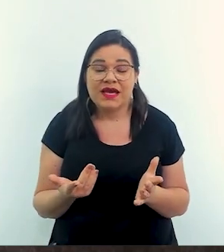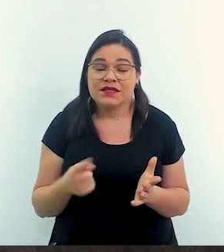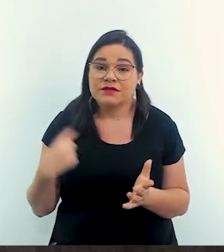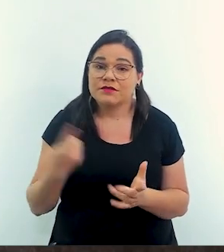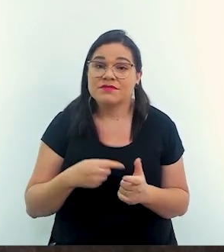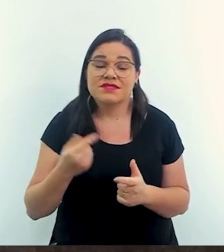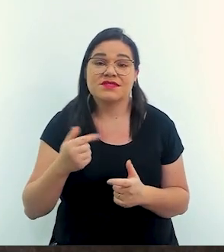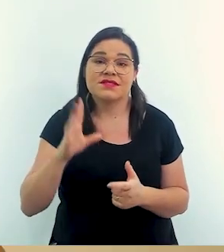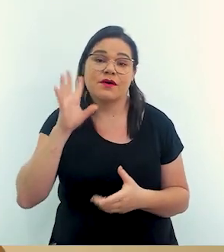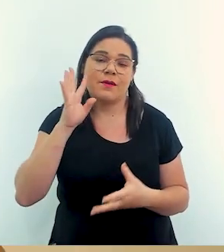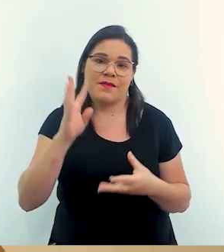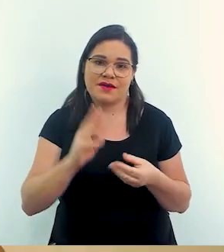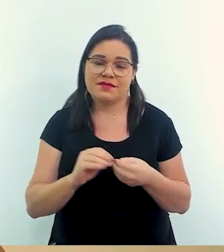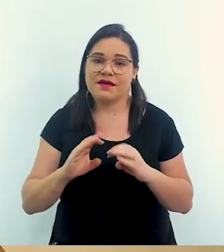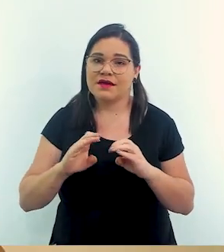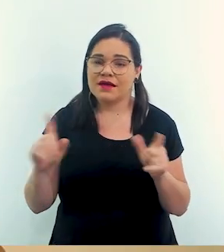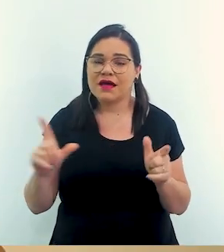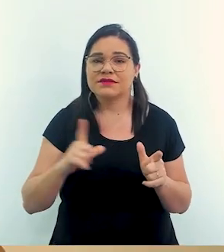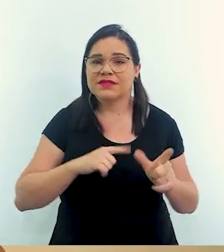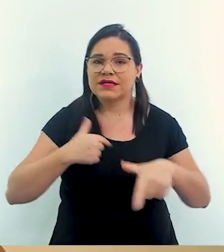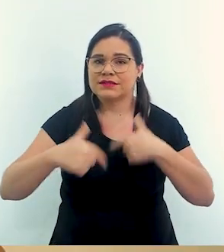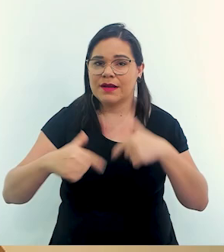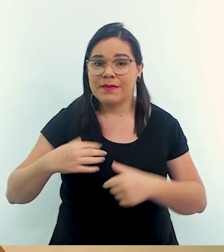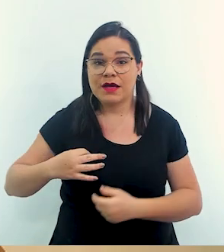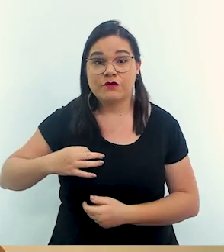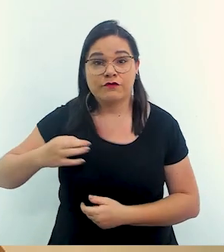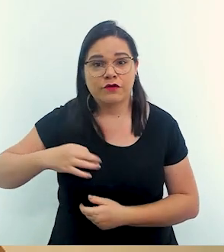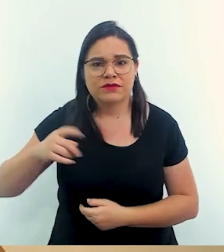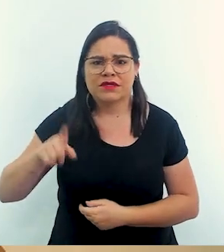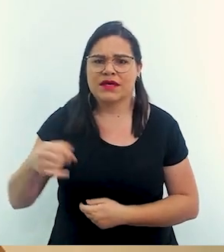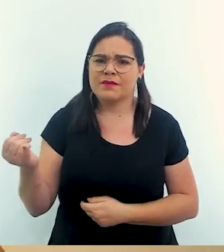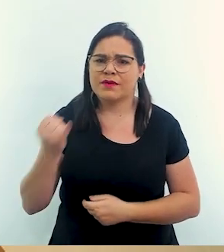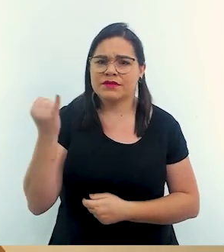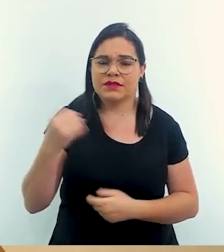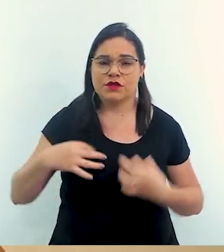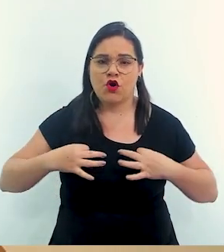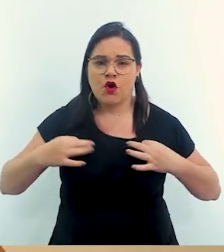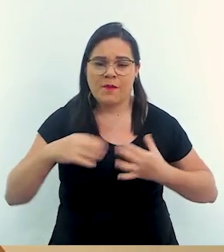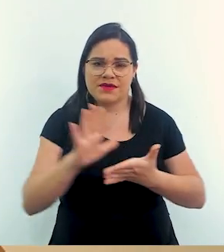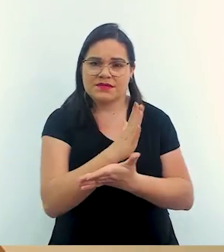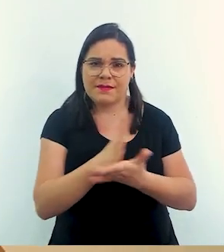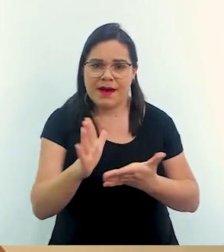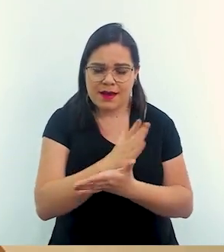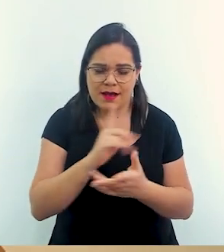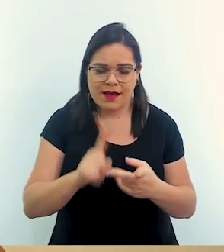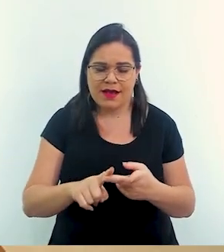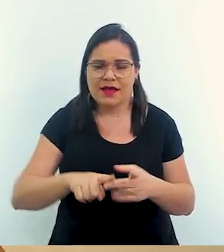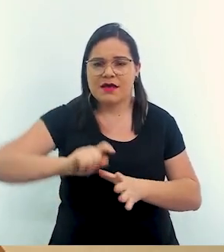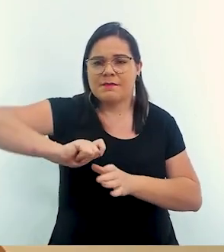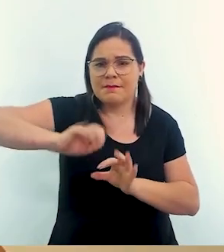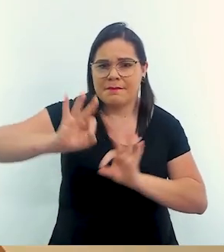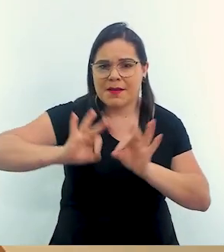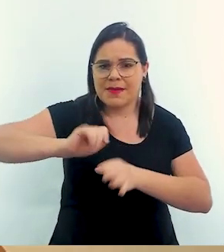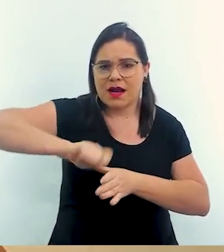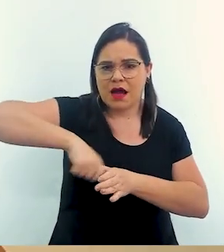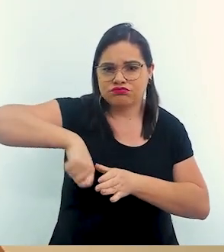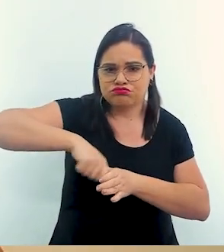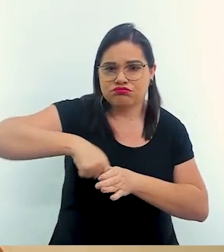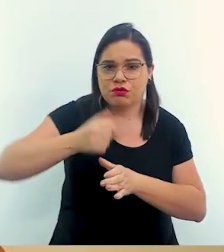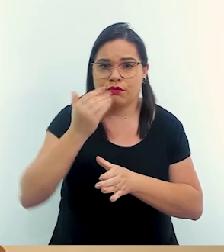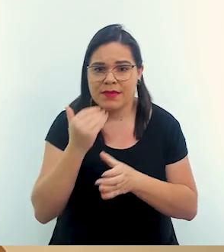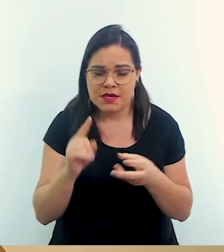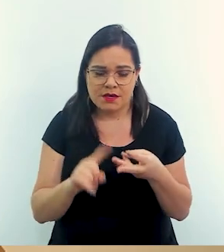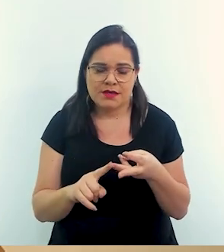a gente tem que começar a entender que existem lógico a gente tem trabalhos voluntários que são essenciais separar roupa fazer alimentação e aí